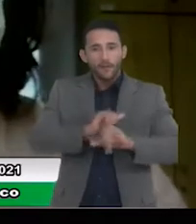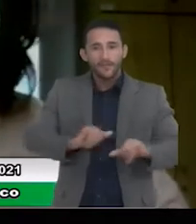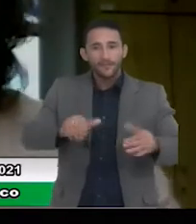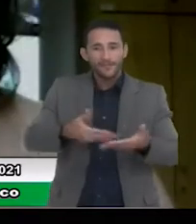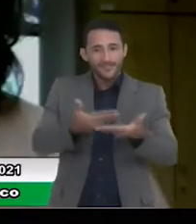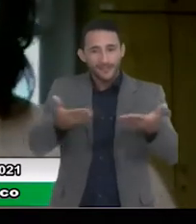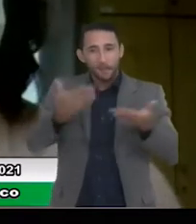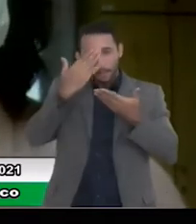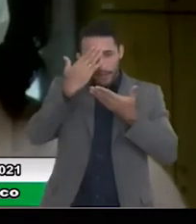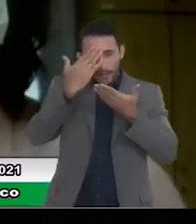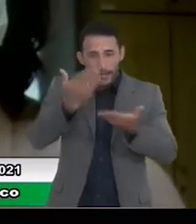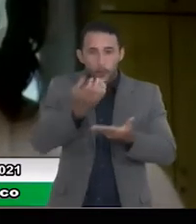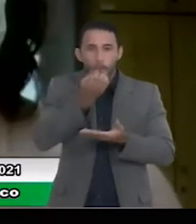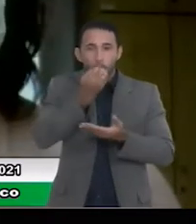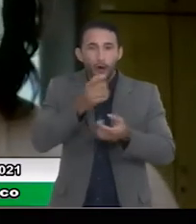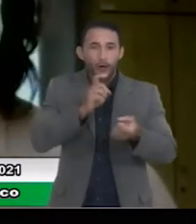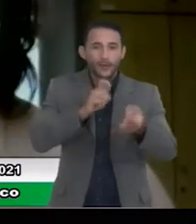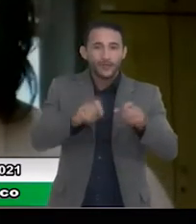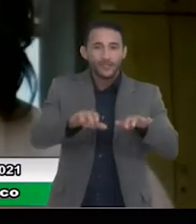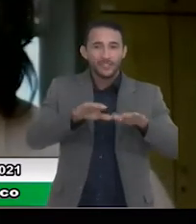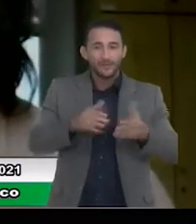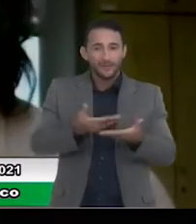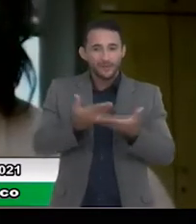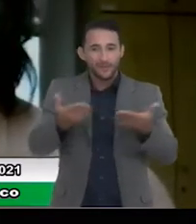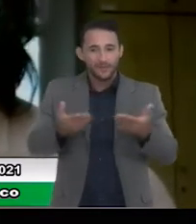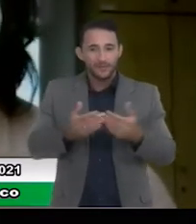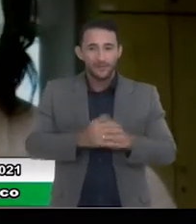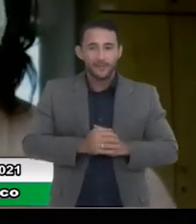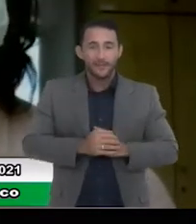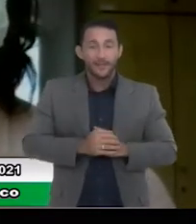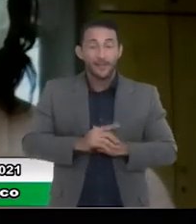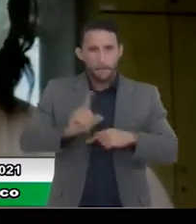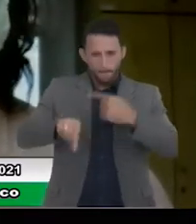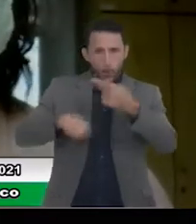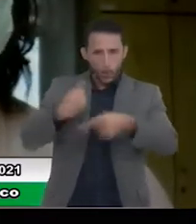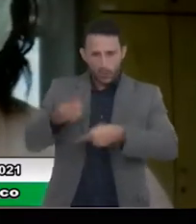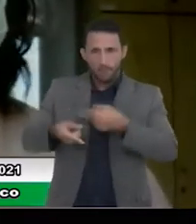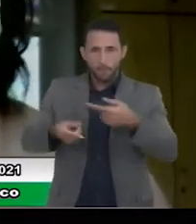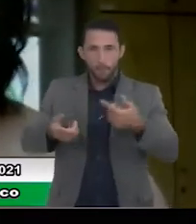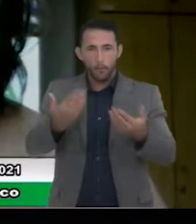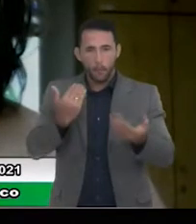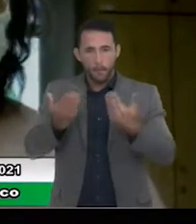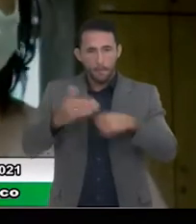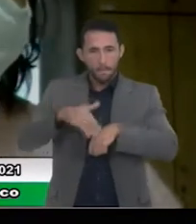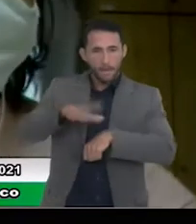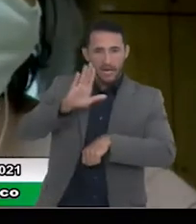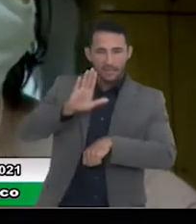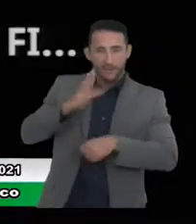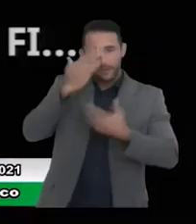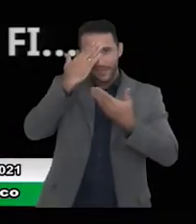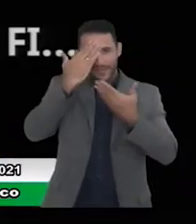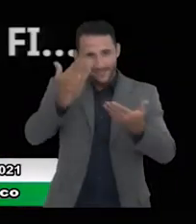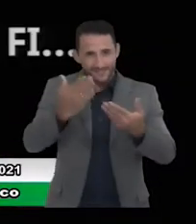obrigado, uma boa audiência para todo mundo, e aí a gente vai debatendo no final, depois da apresentação. Muito obrigado.